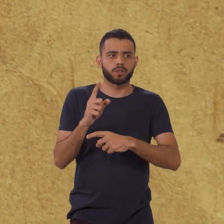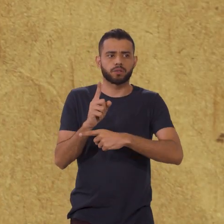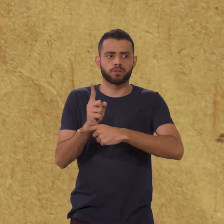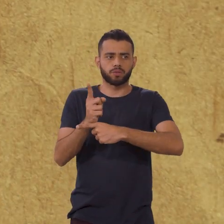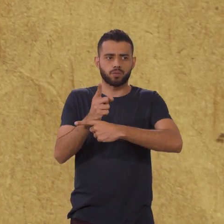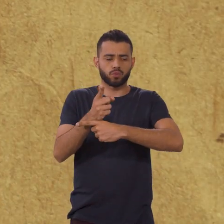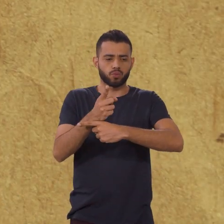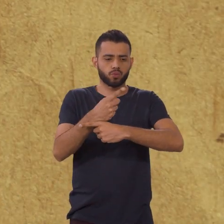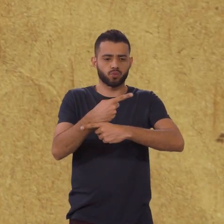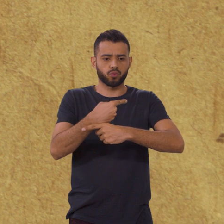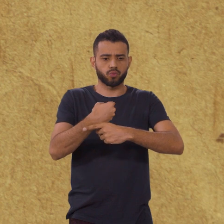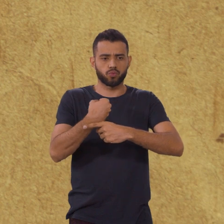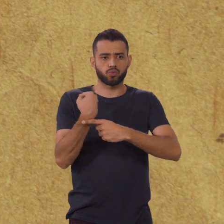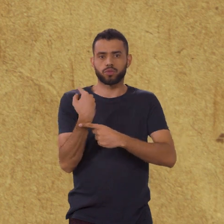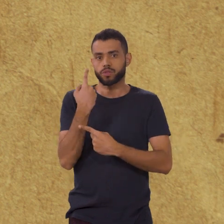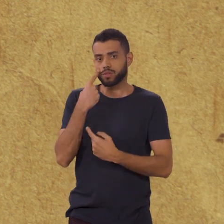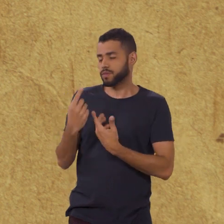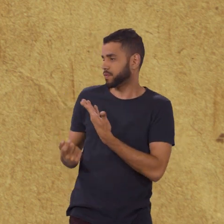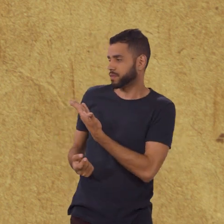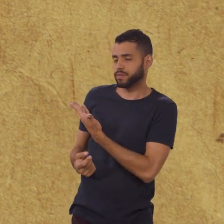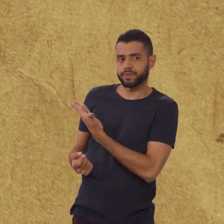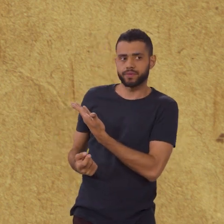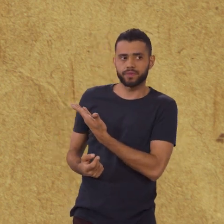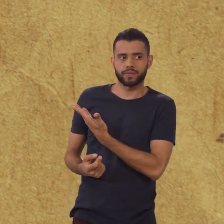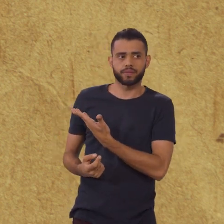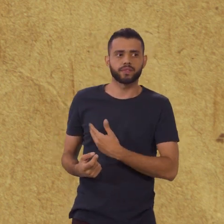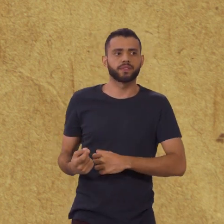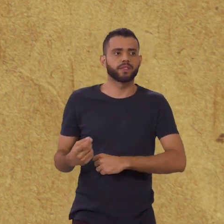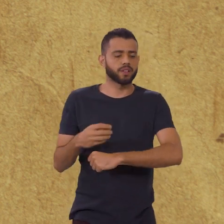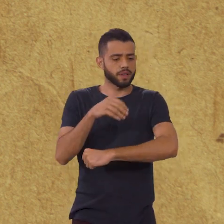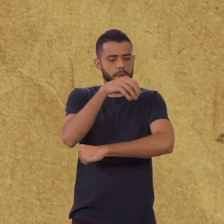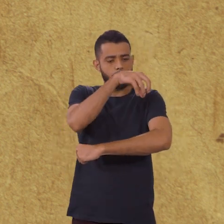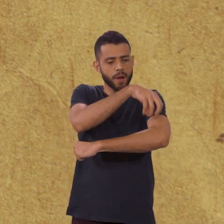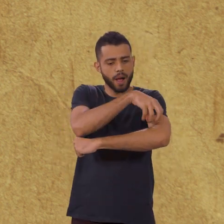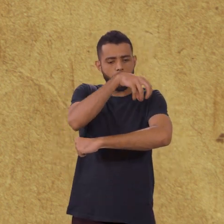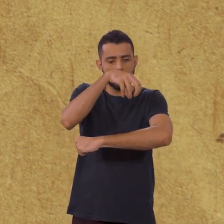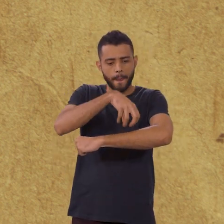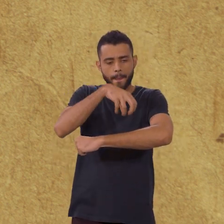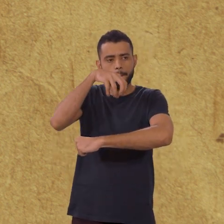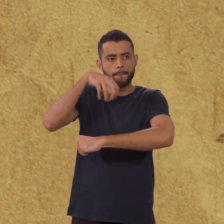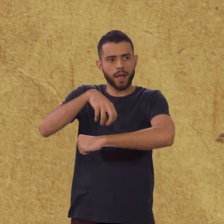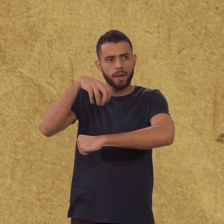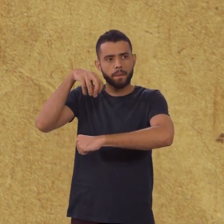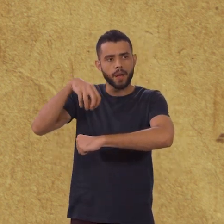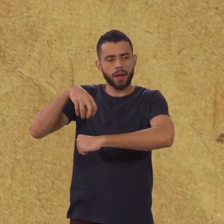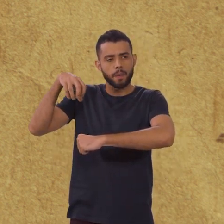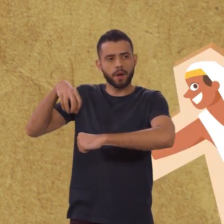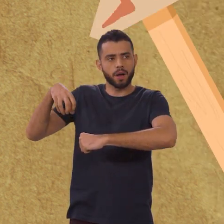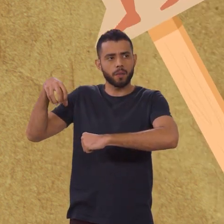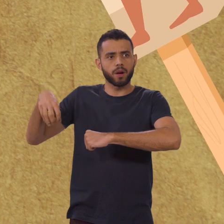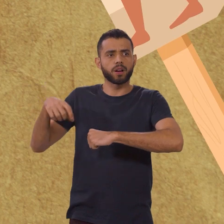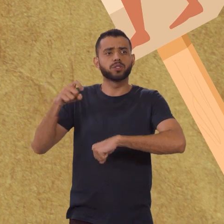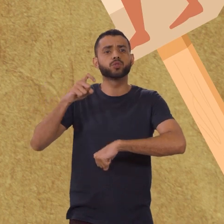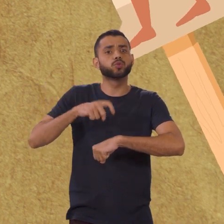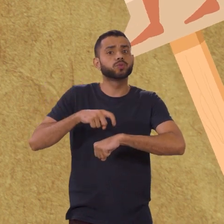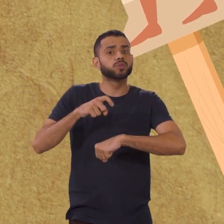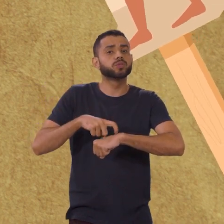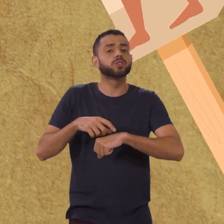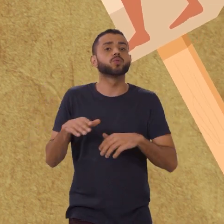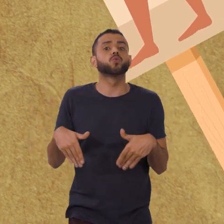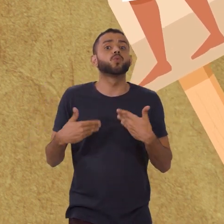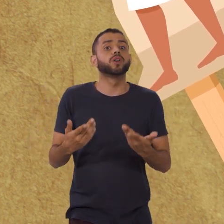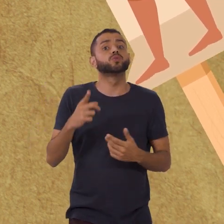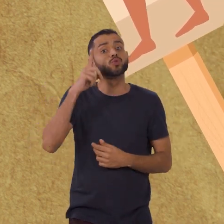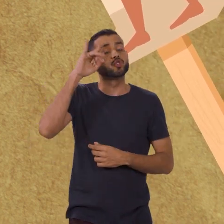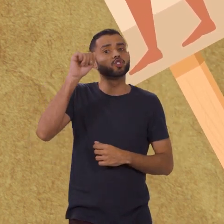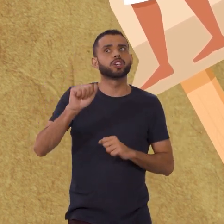estava em um lugar diferente, eles marcavam com uma pedra. Dessa forma, os egípcios descobriram quando o dia claro